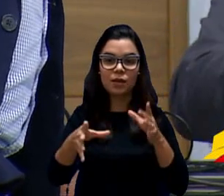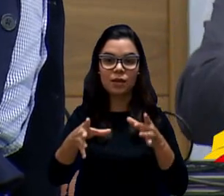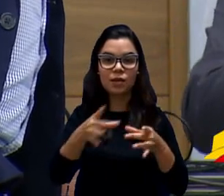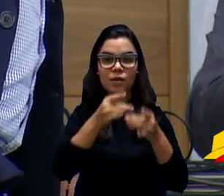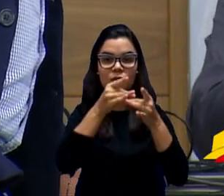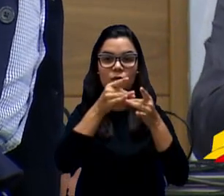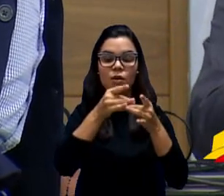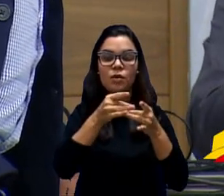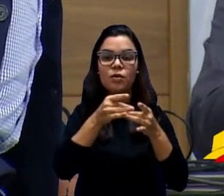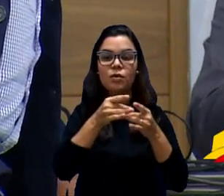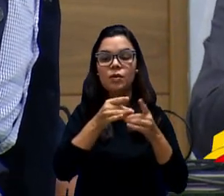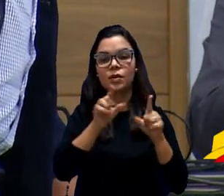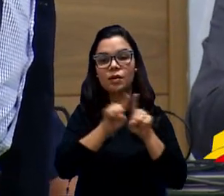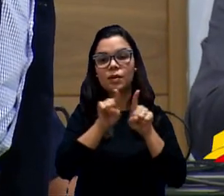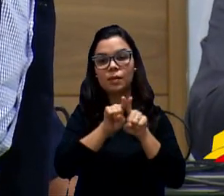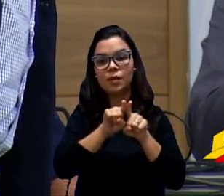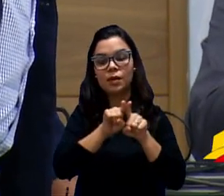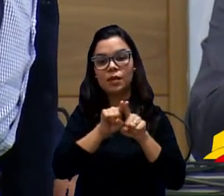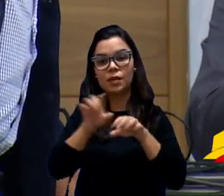o bairro Santa...